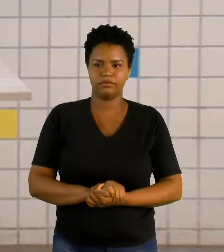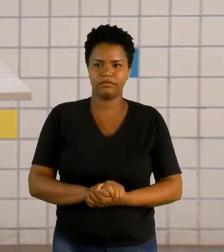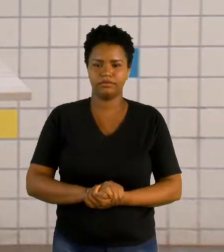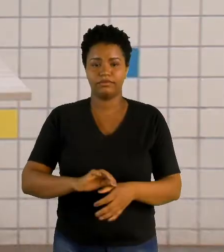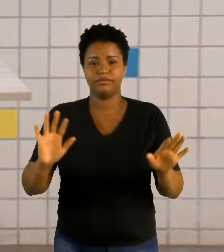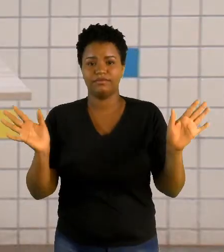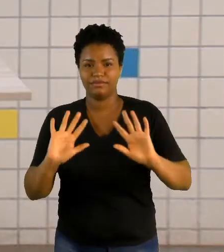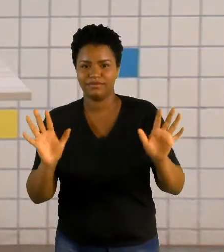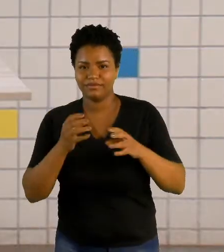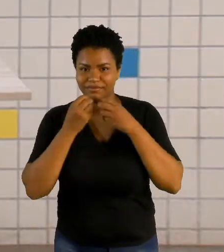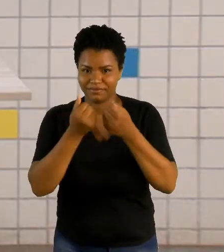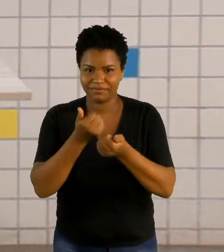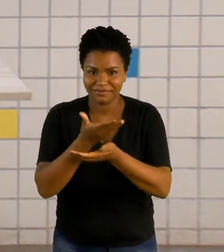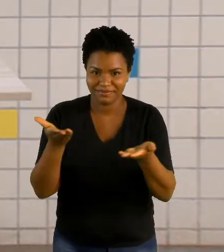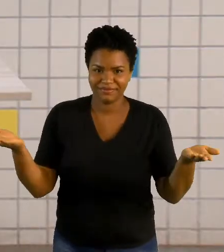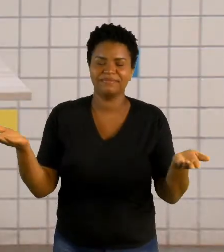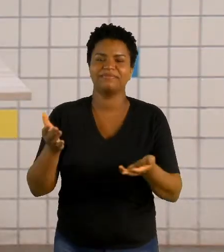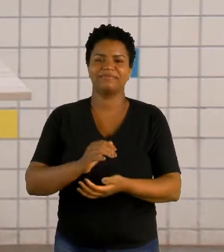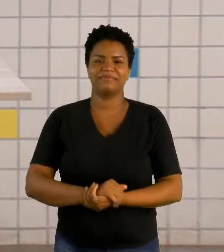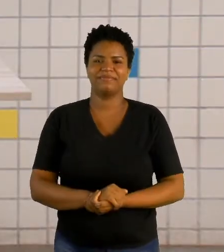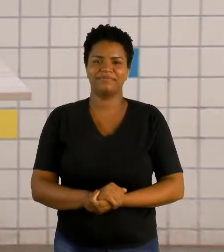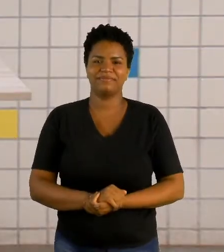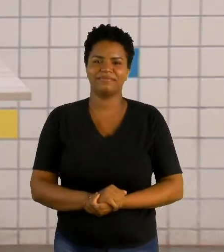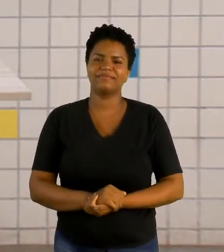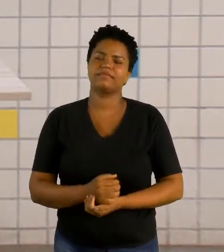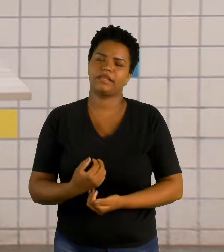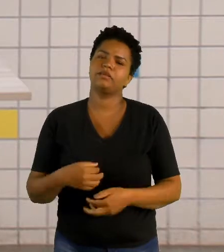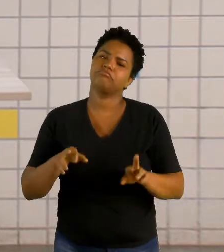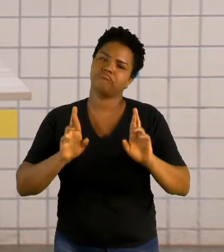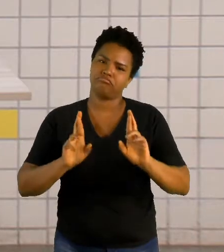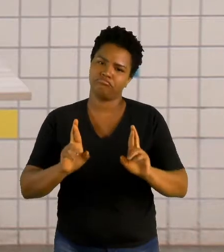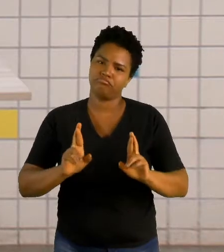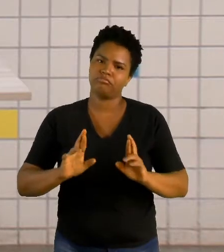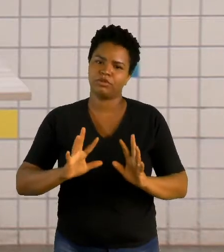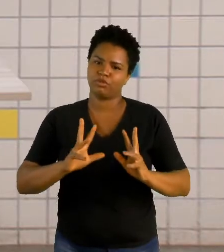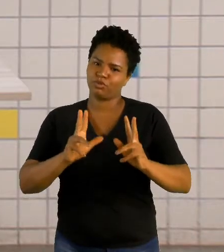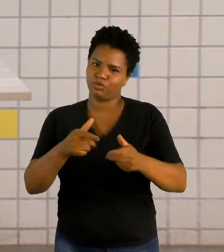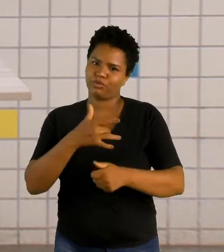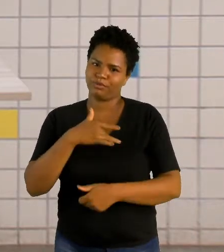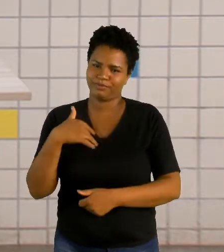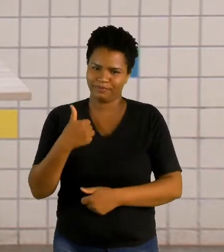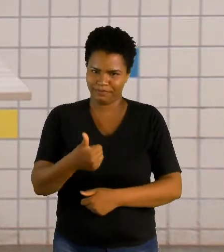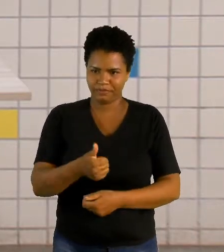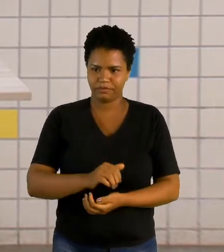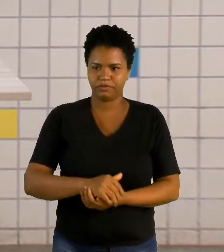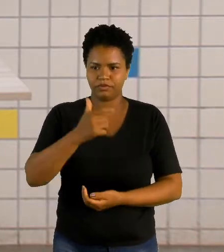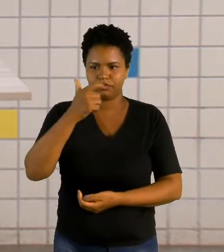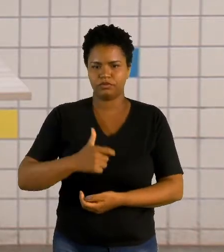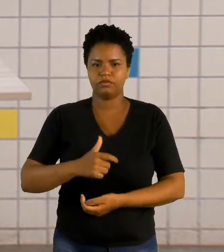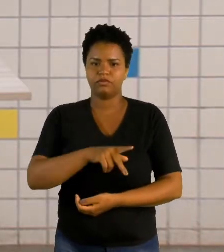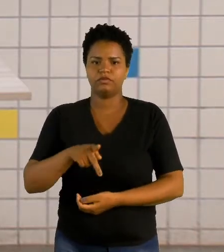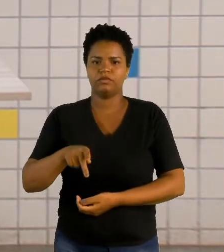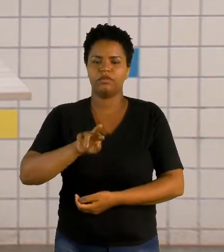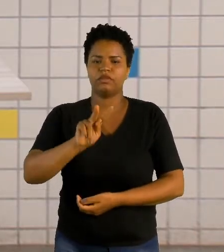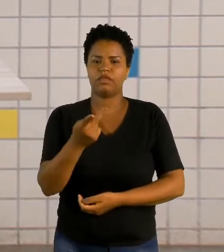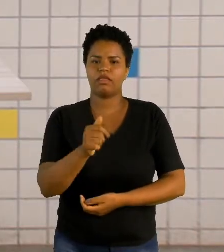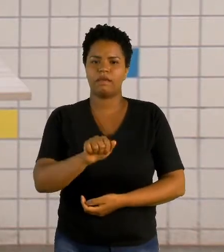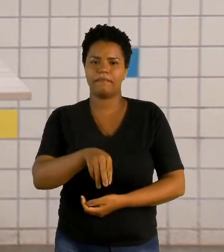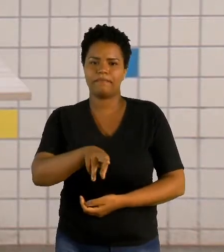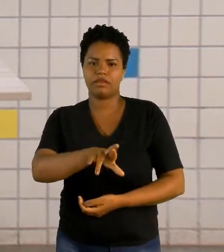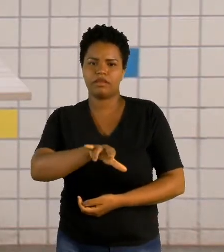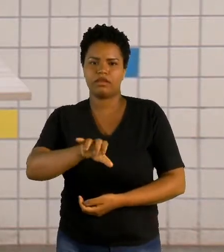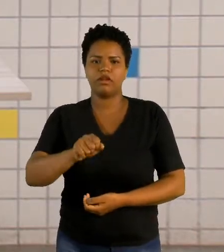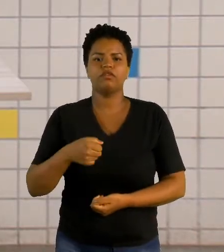Olá, tudo bem com vocês? Eu realmente espero que todo mundo esteja bem. Eu sou a professora Tamiris, vou continuar com